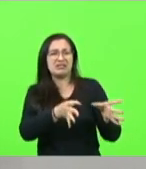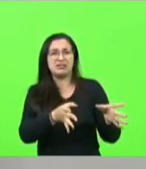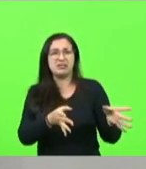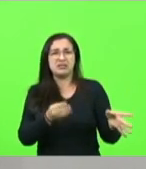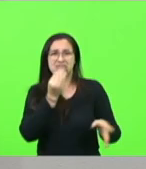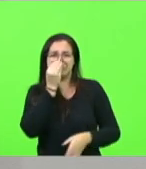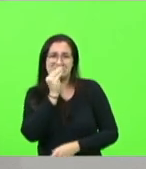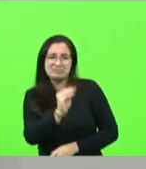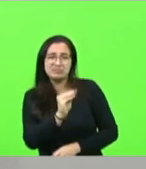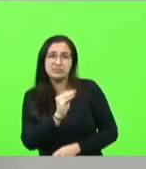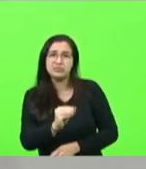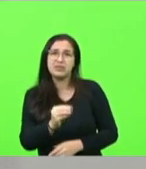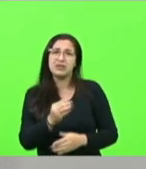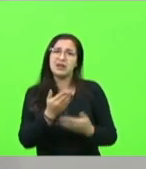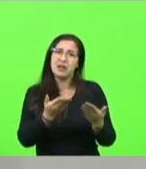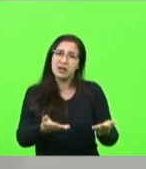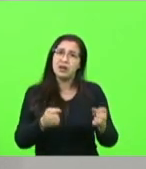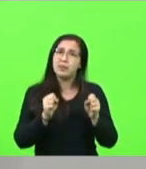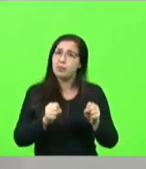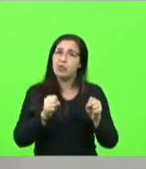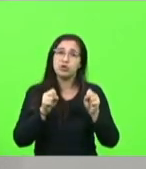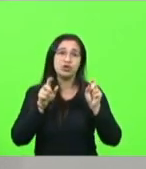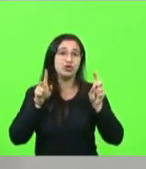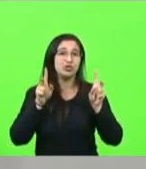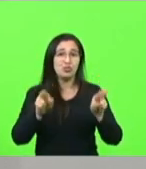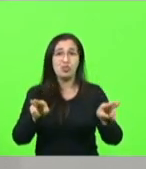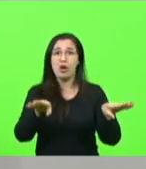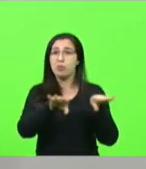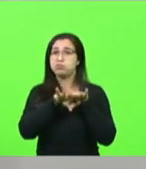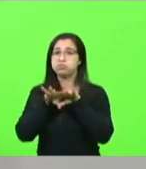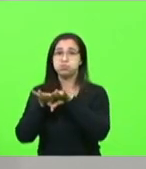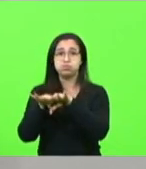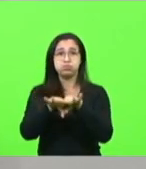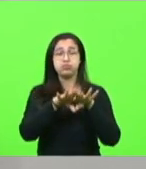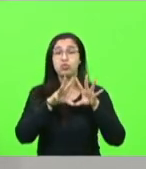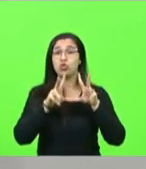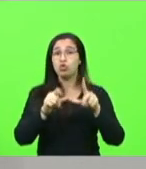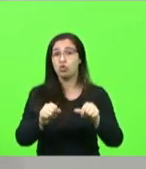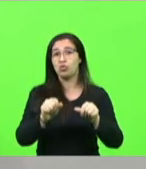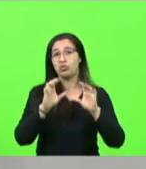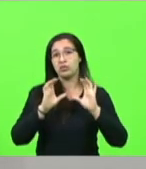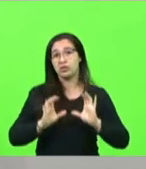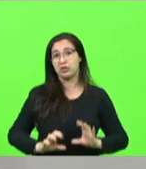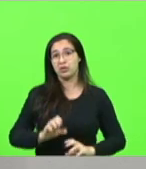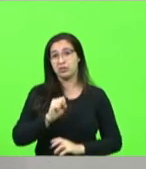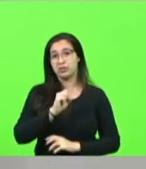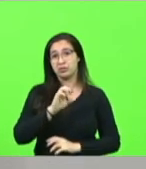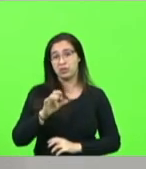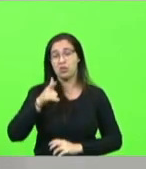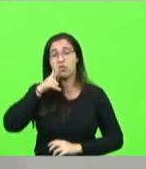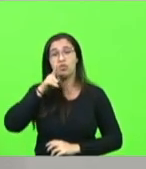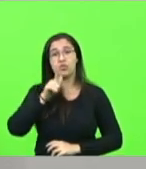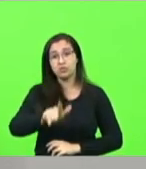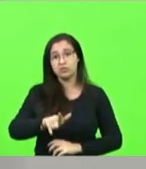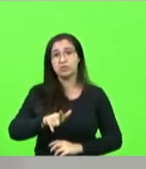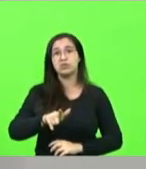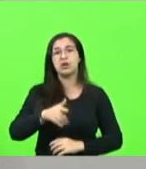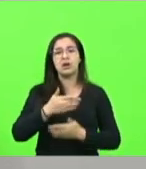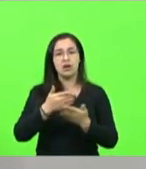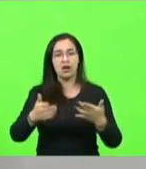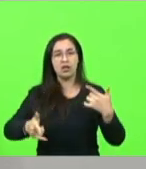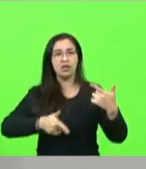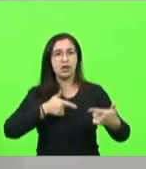mesma oportunidade de qualquer jovem cidadão do Estado de Santa Catarina de galgar qualquer um dos cargos